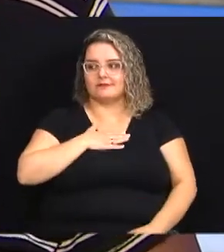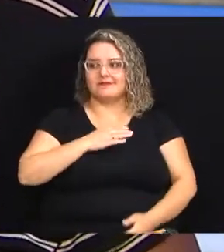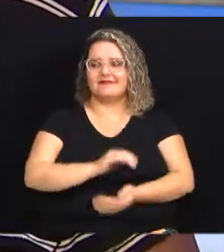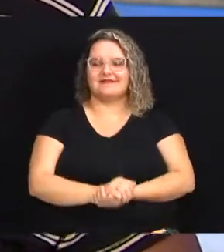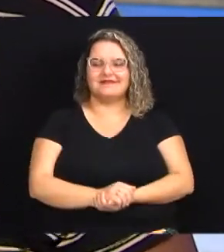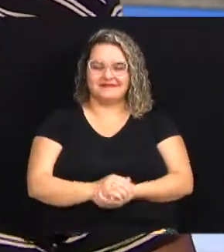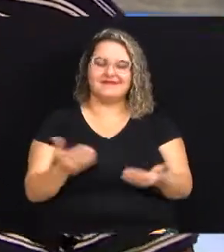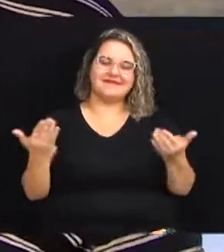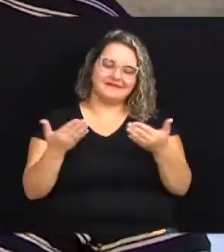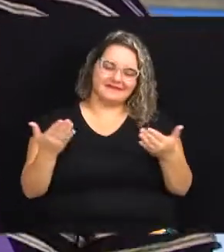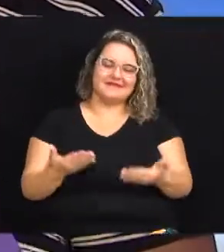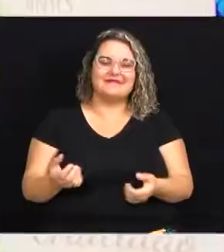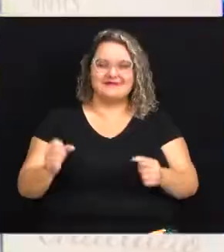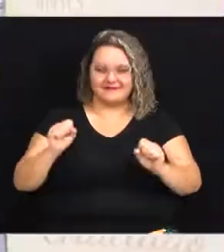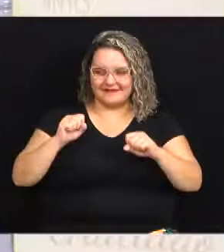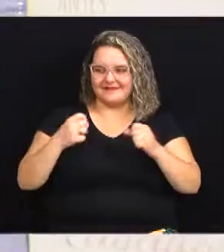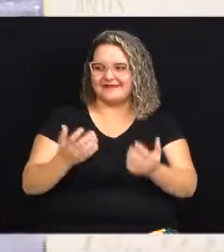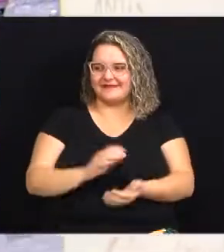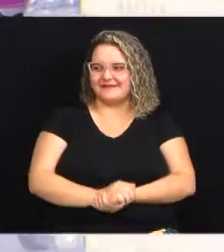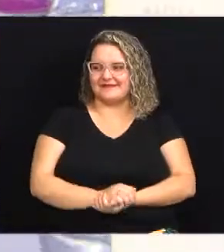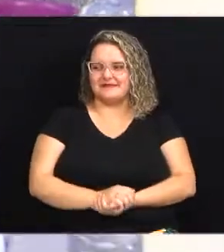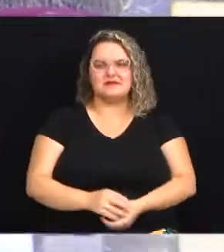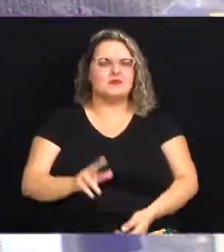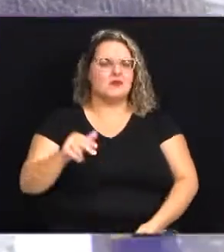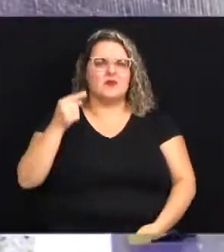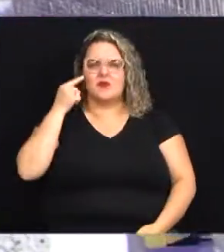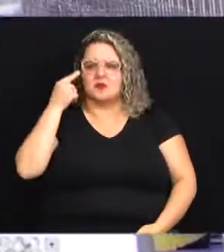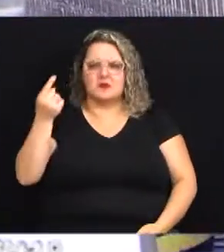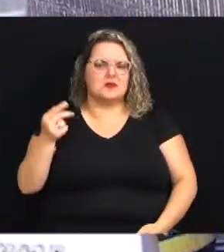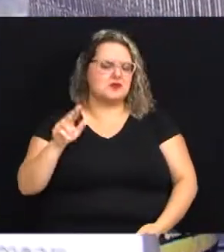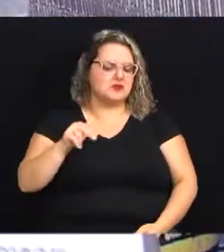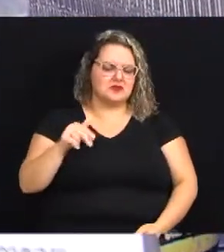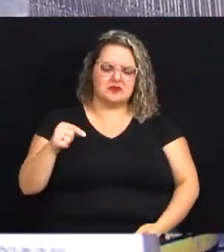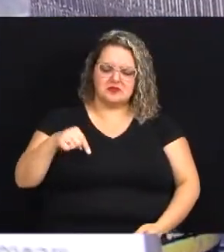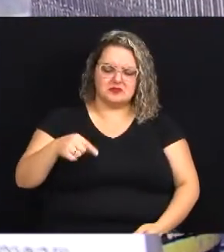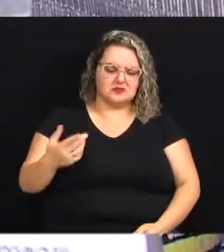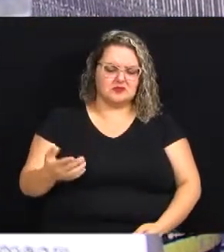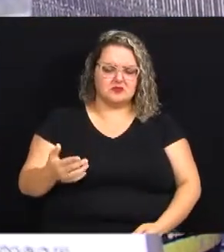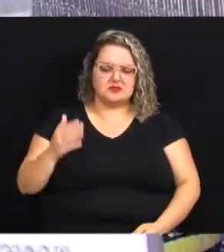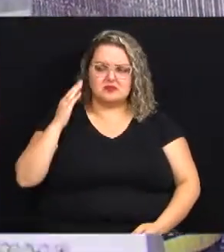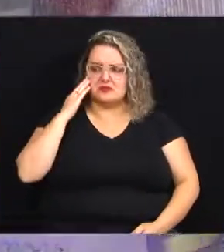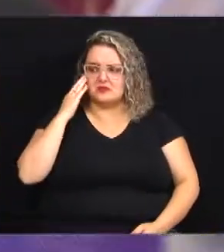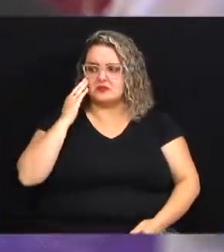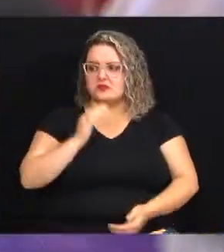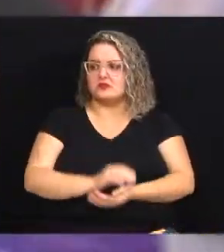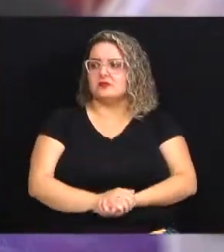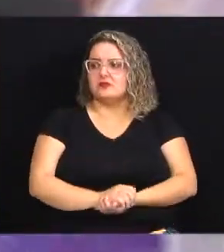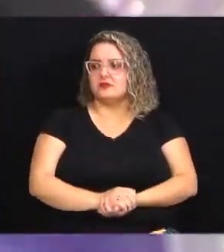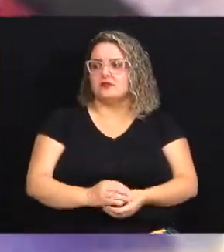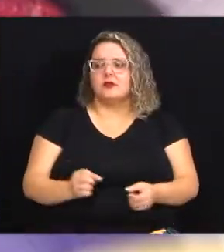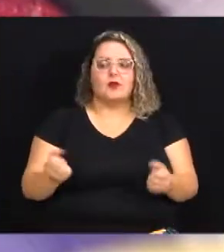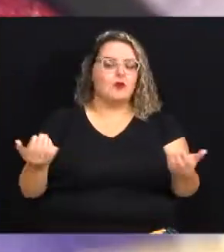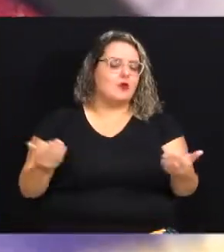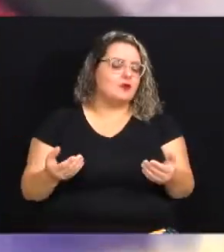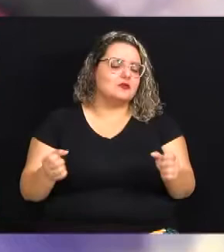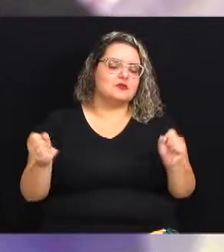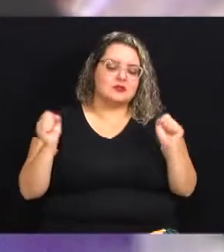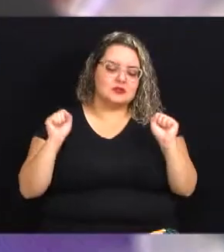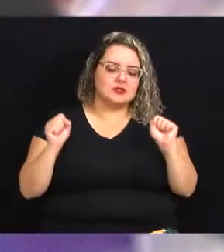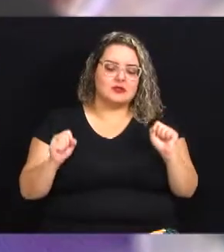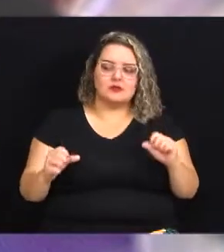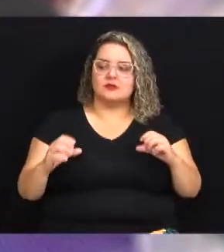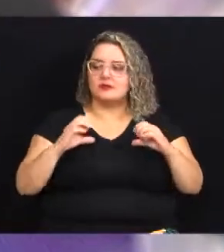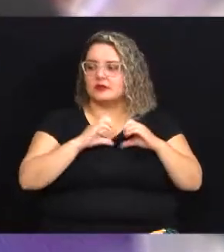barraca eu jamais imaginei isso aqui jamais entendeu? e hoje eu adoro eu